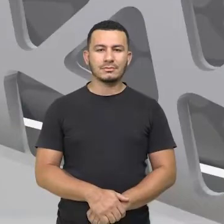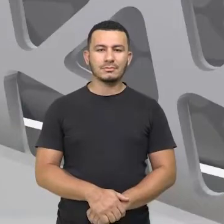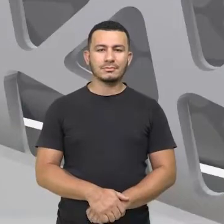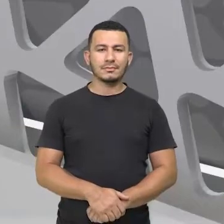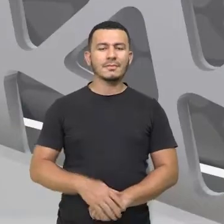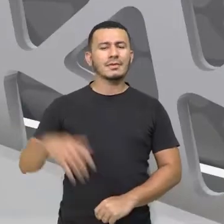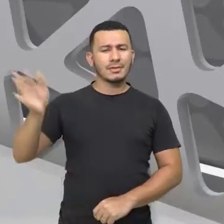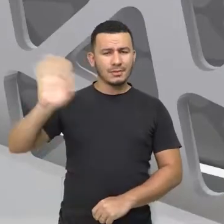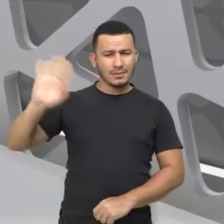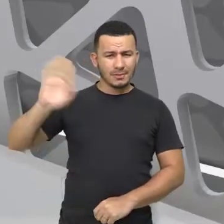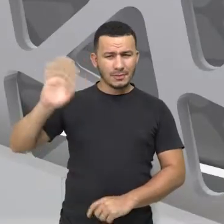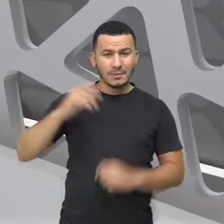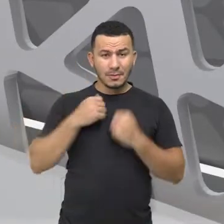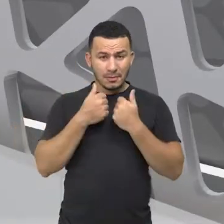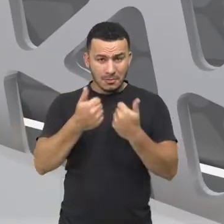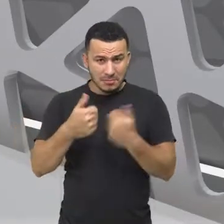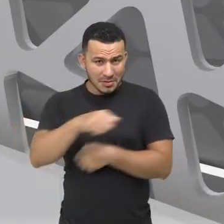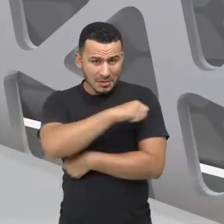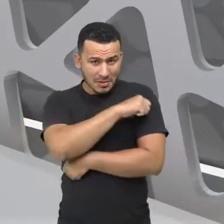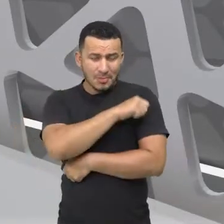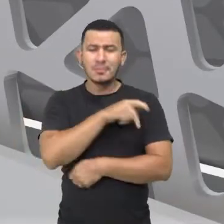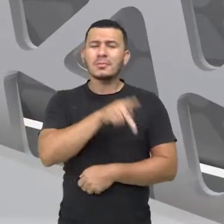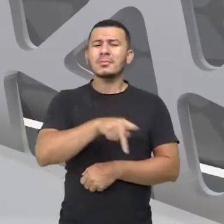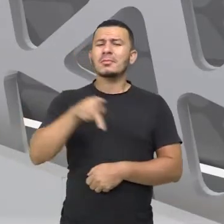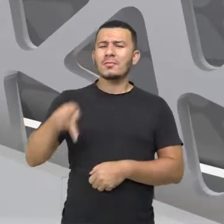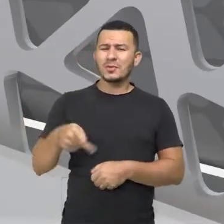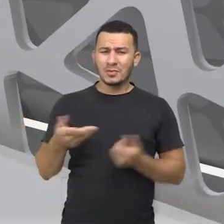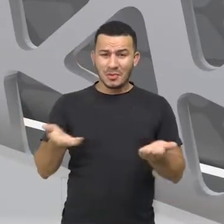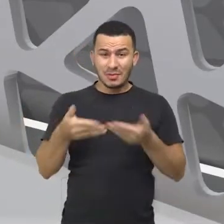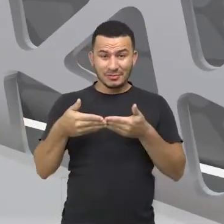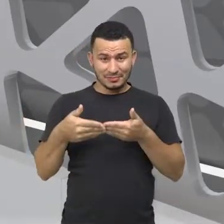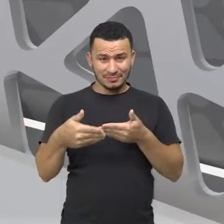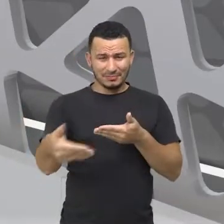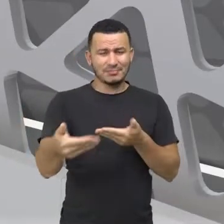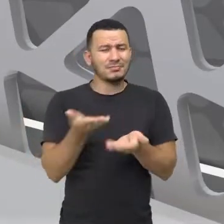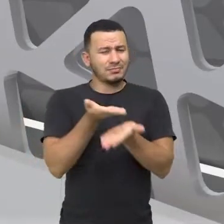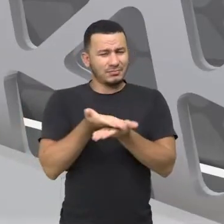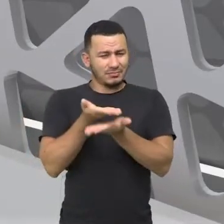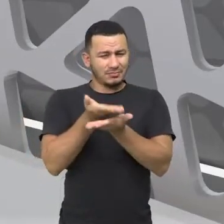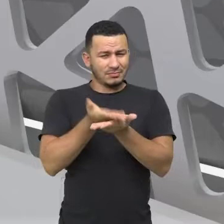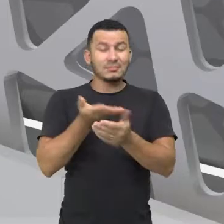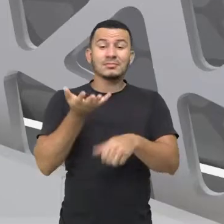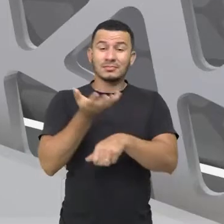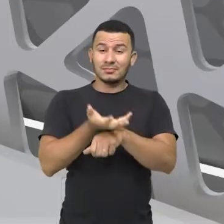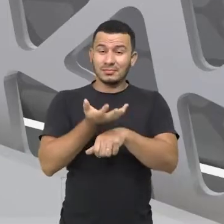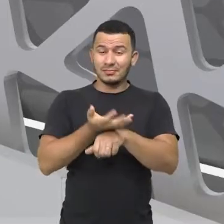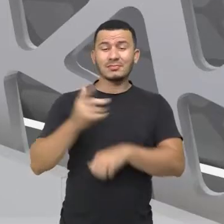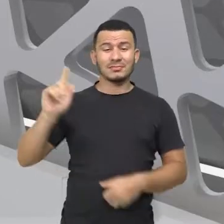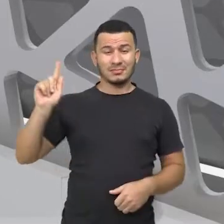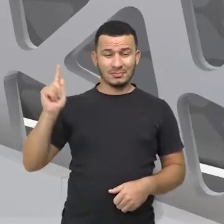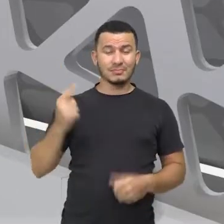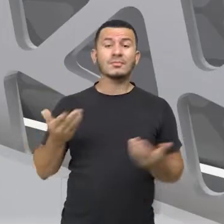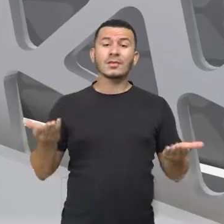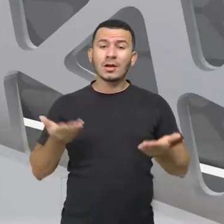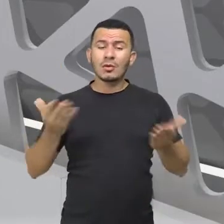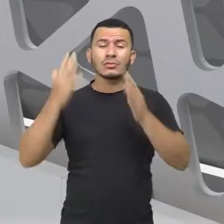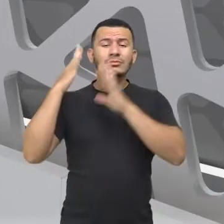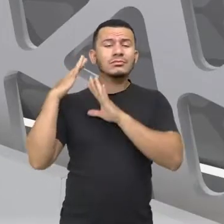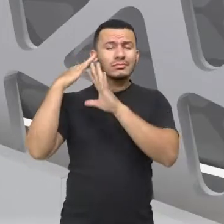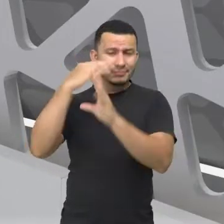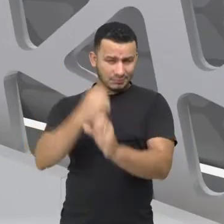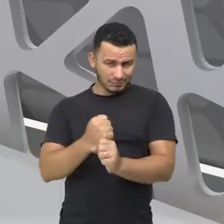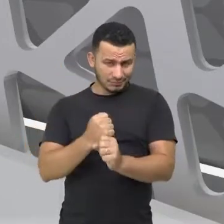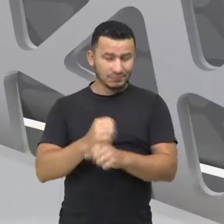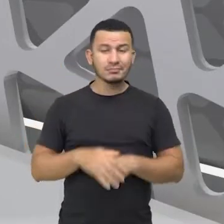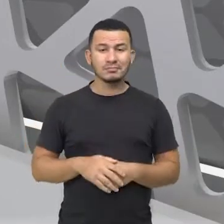Olá, queridos alunos e professores, vamos dar agora continuidade às nossas aulas e hoje é aula de revisão.